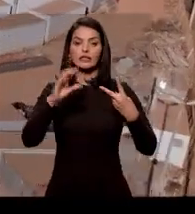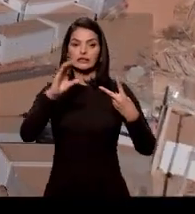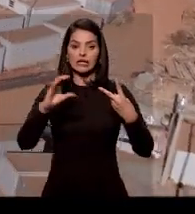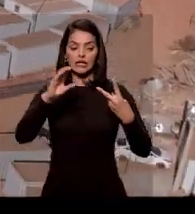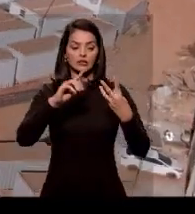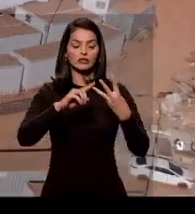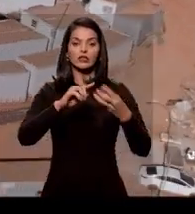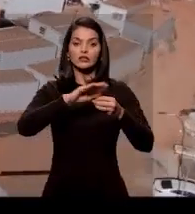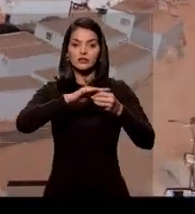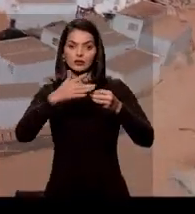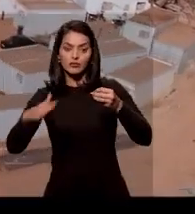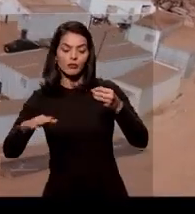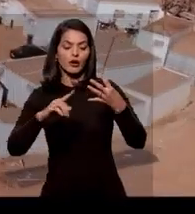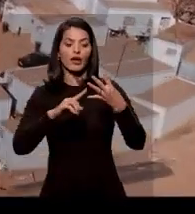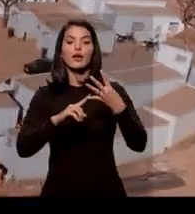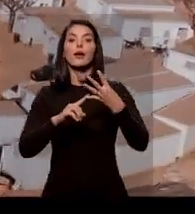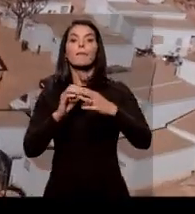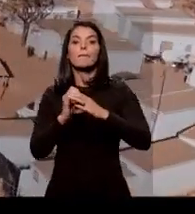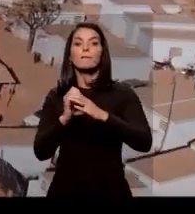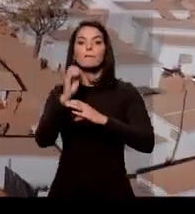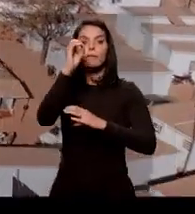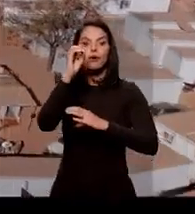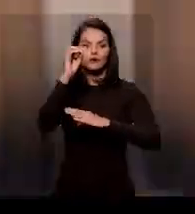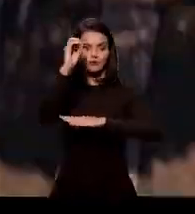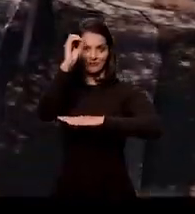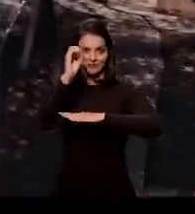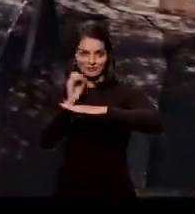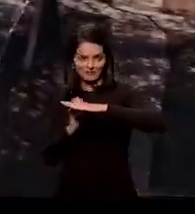Ceilândia, Samambaia, Pôr do Sol e Sol Nascente.